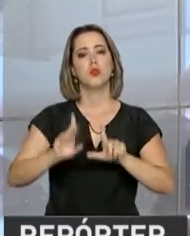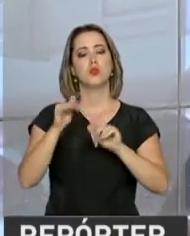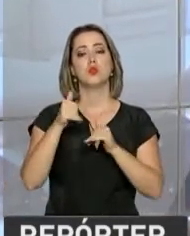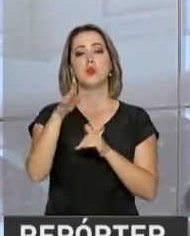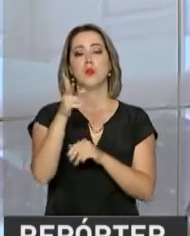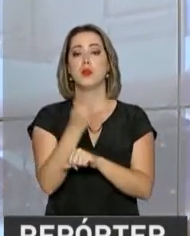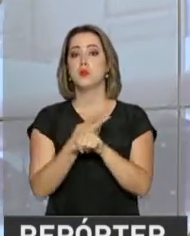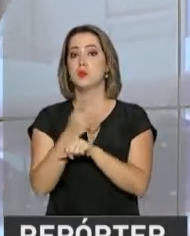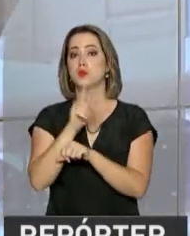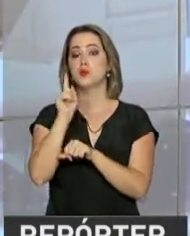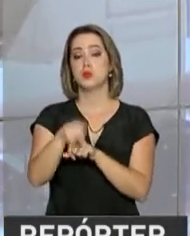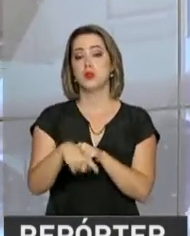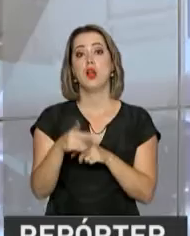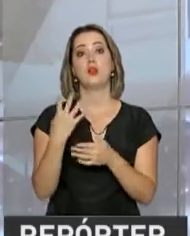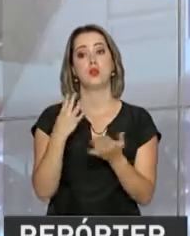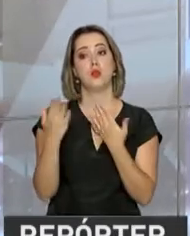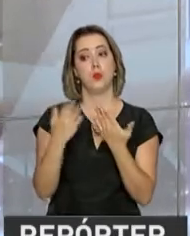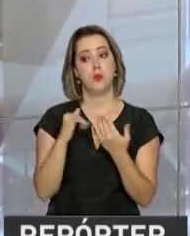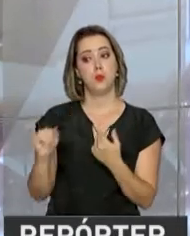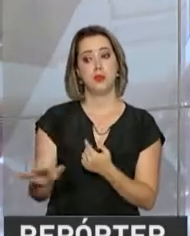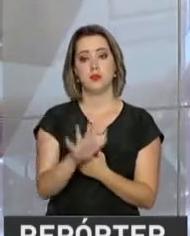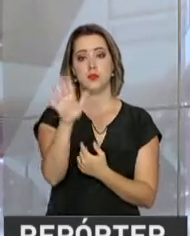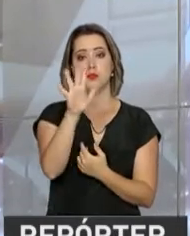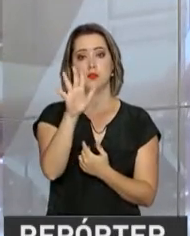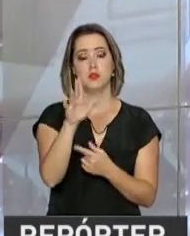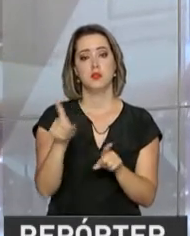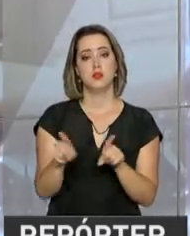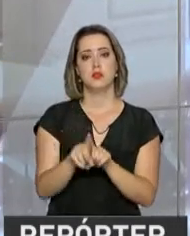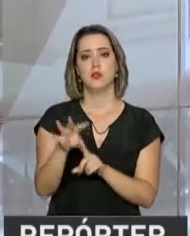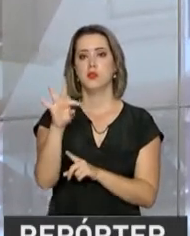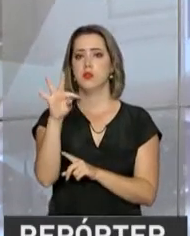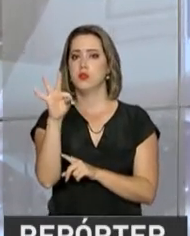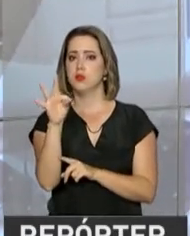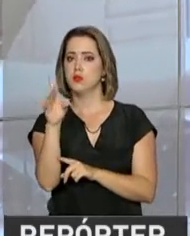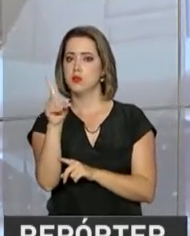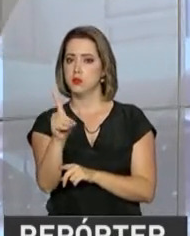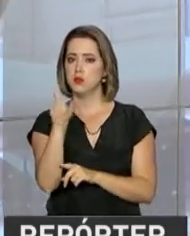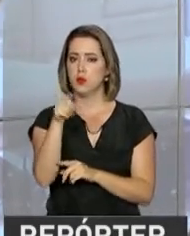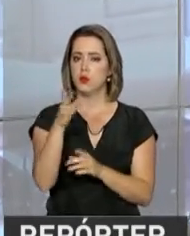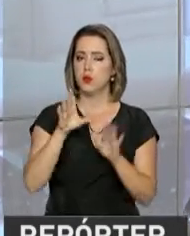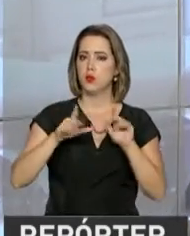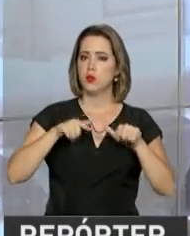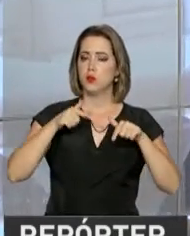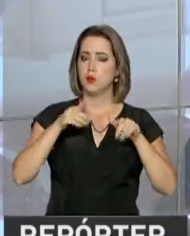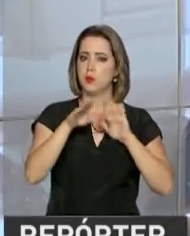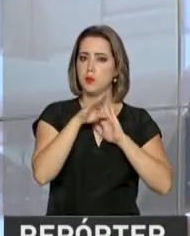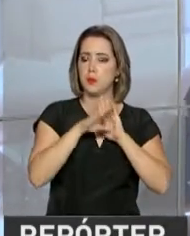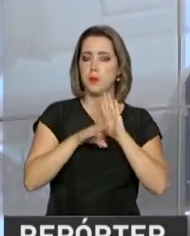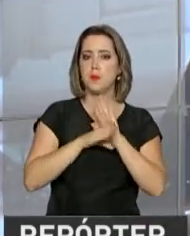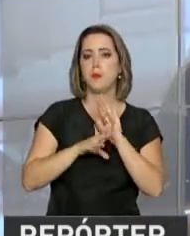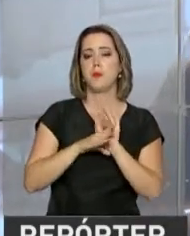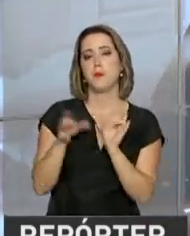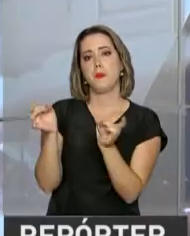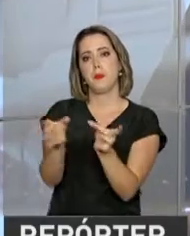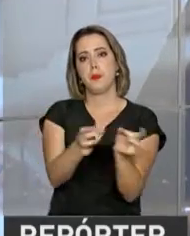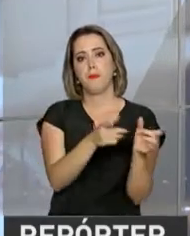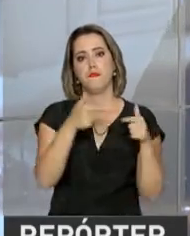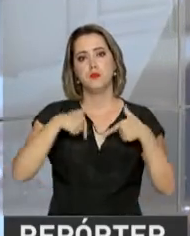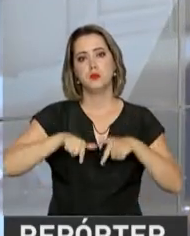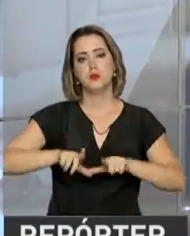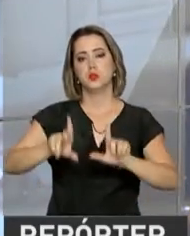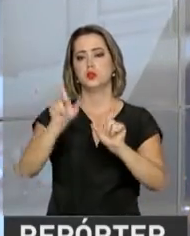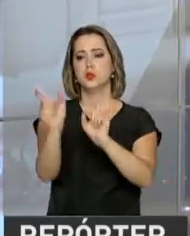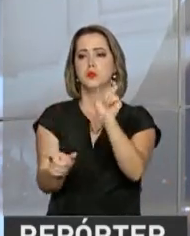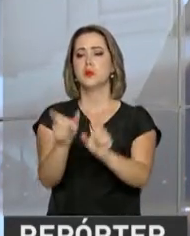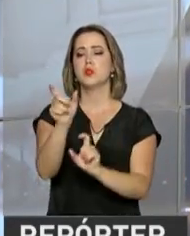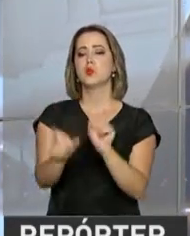foram aqueles corrigidos pela inflação. O Tesouro Direto é um programa de negociação de títulos públicos para pessoas físicas,